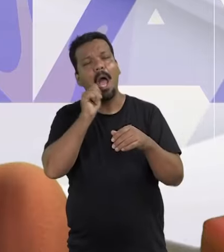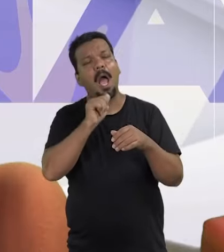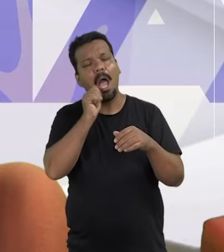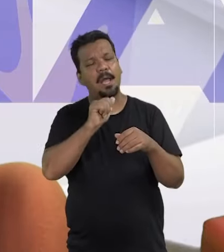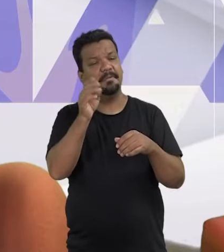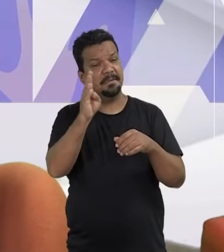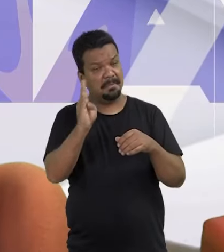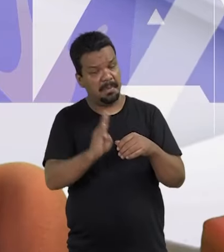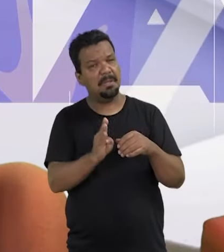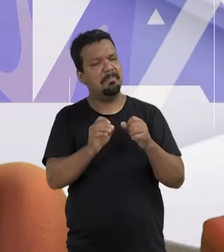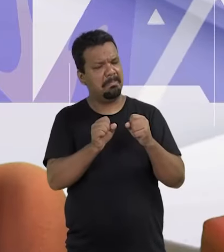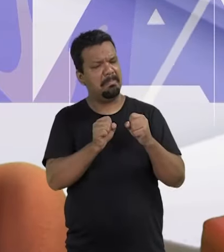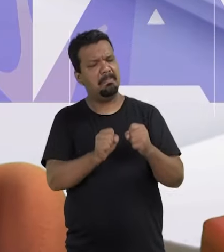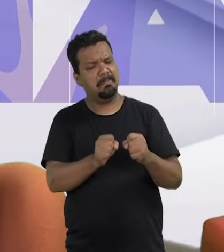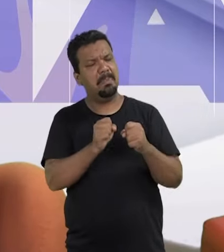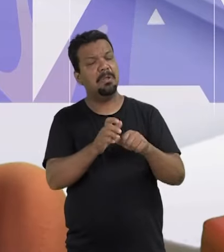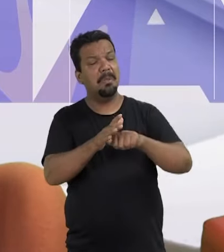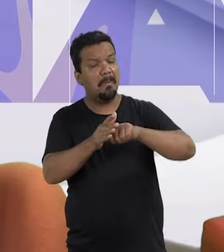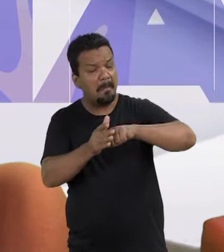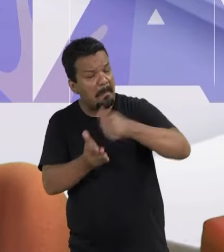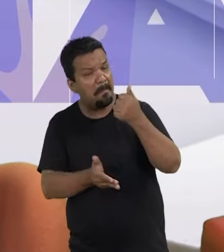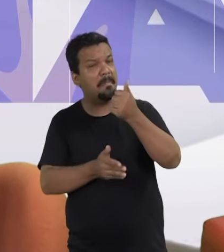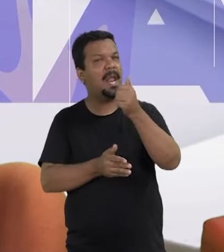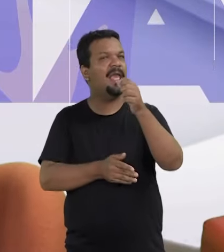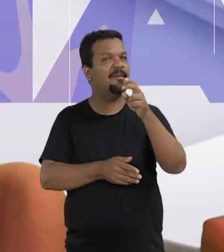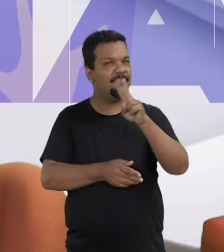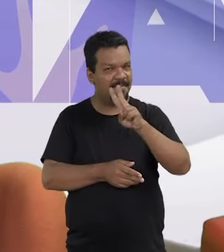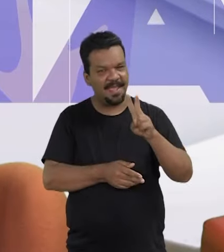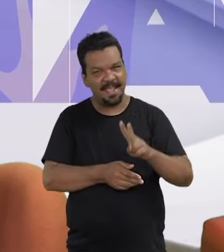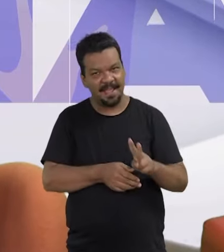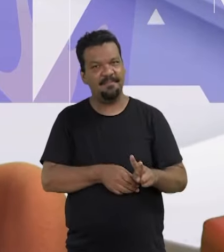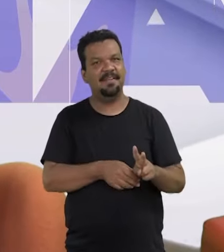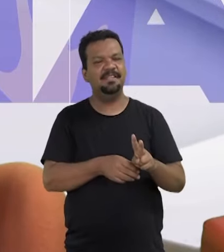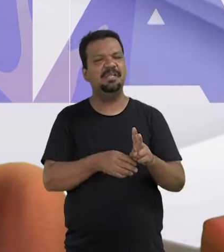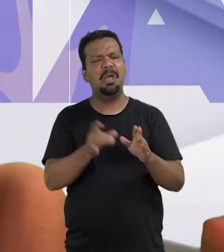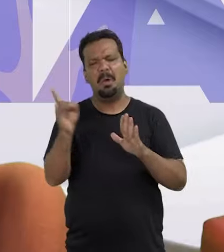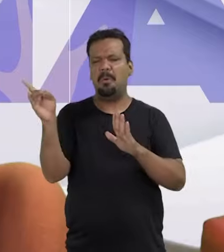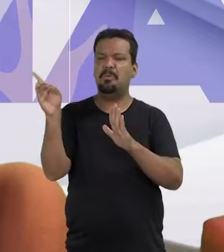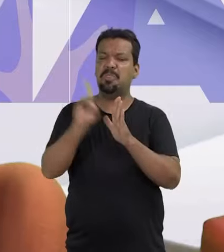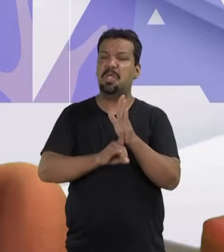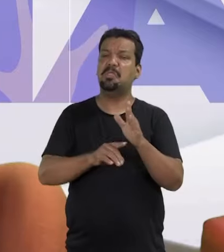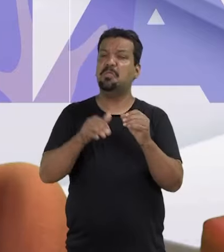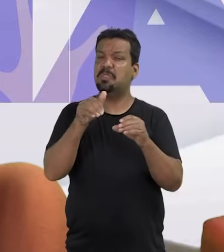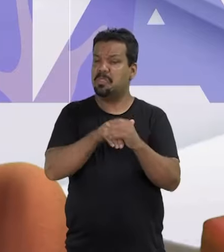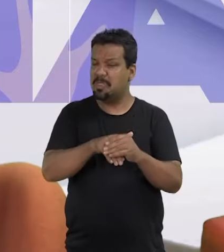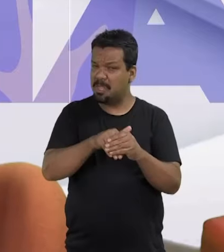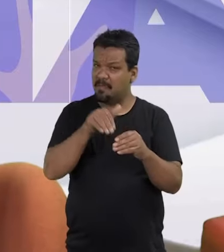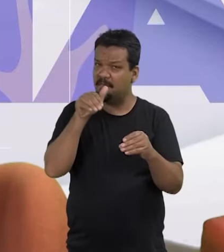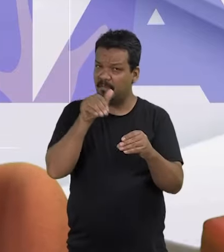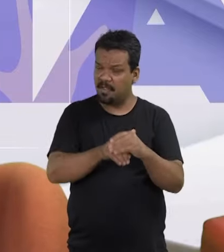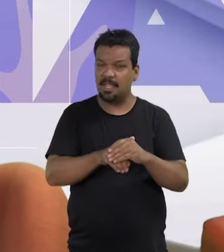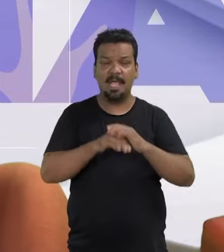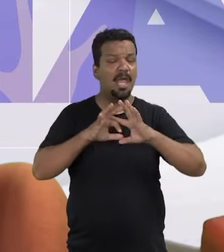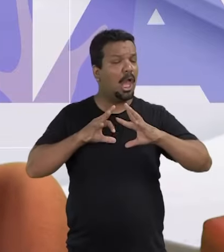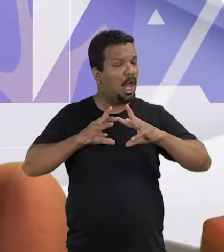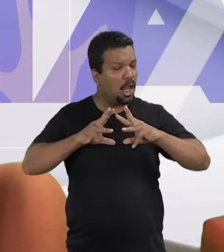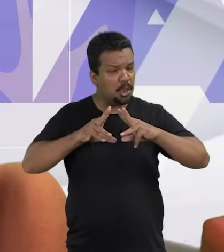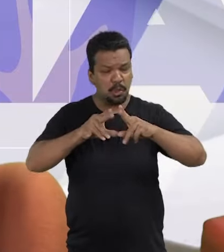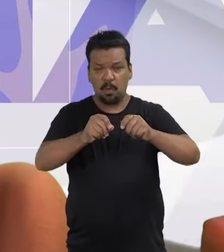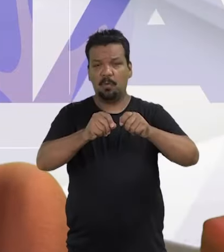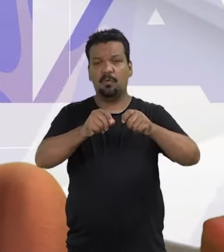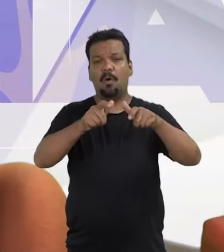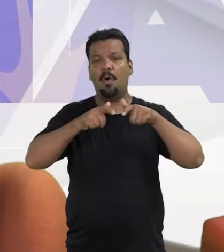Constituinte, a mulher brasileira pôde, pela primeira vez, exercer o direito de votar e ser